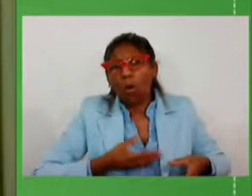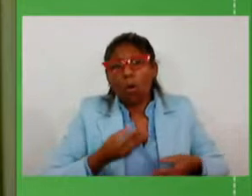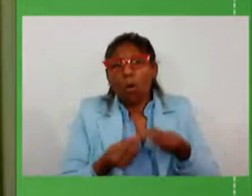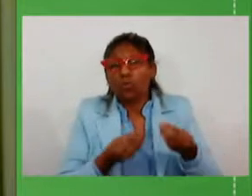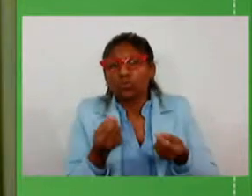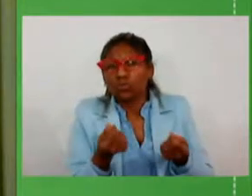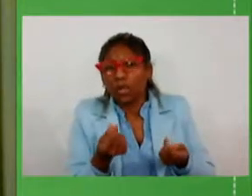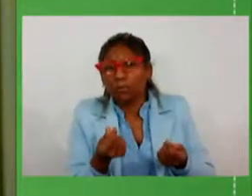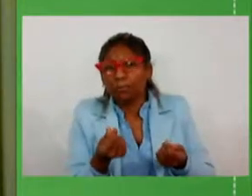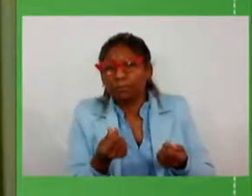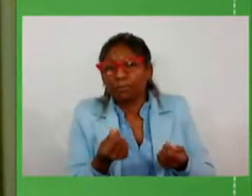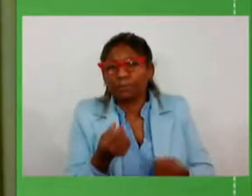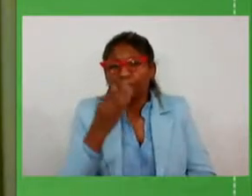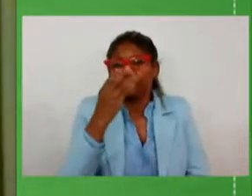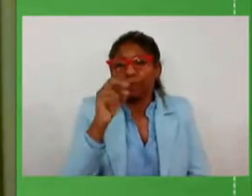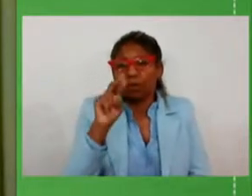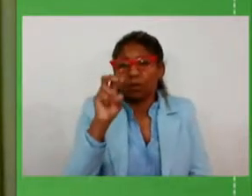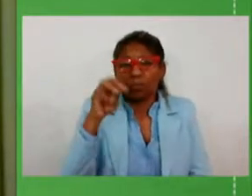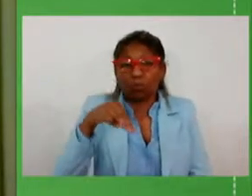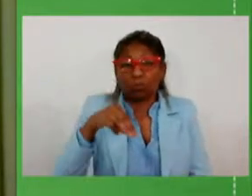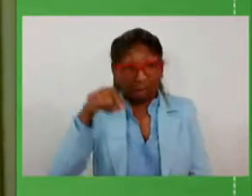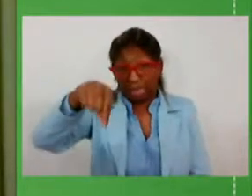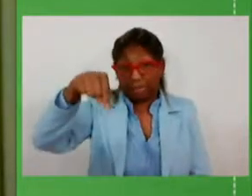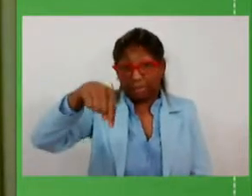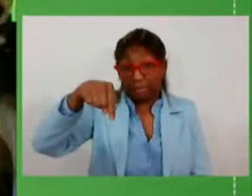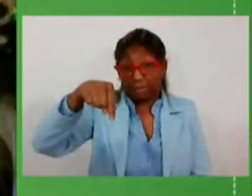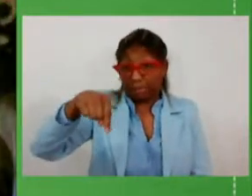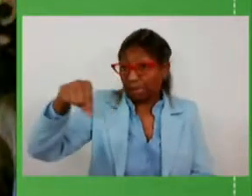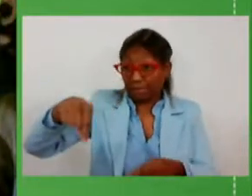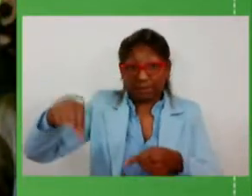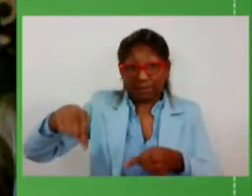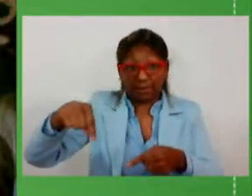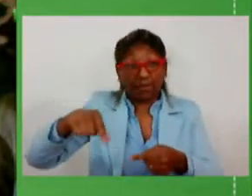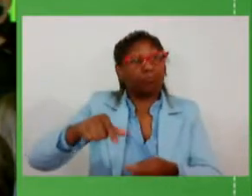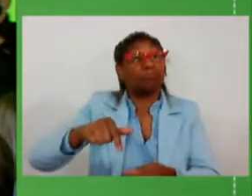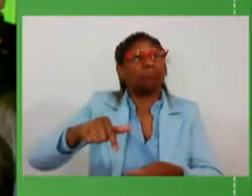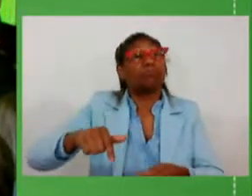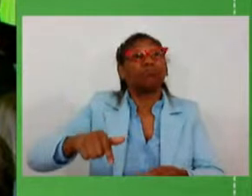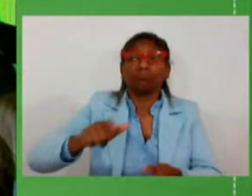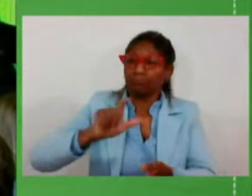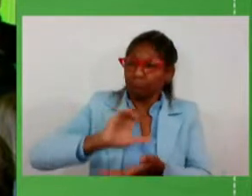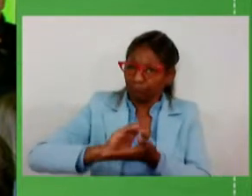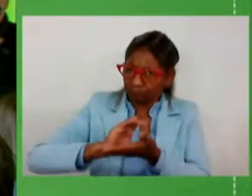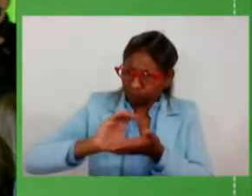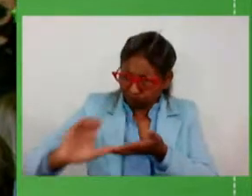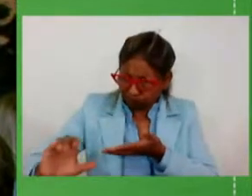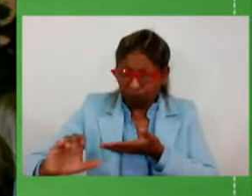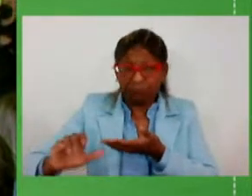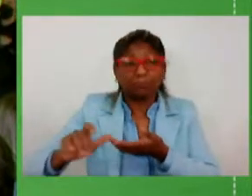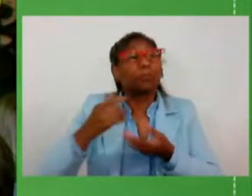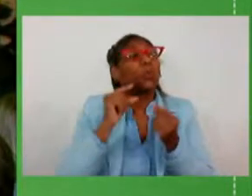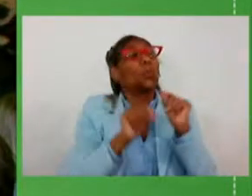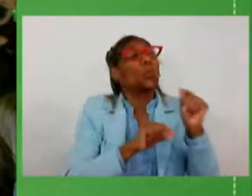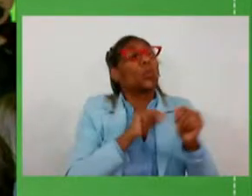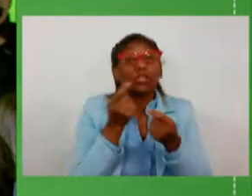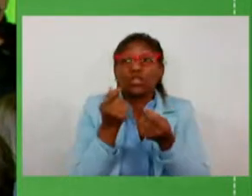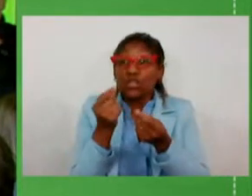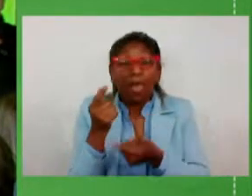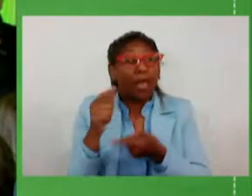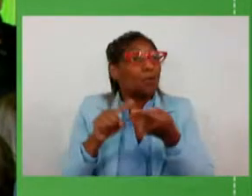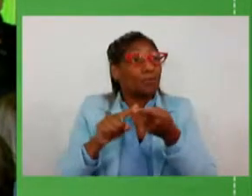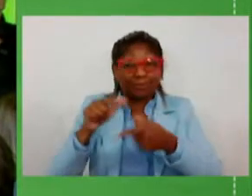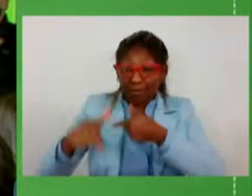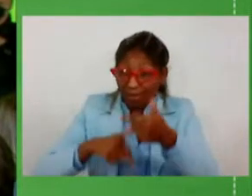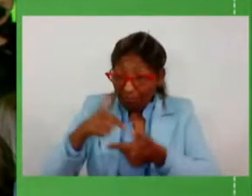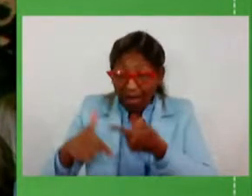está aqui onde que vai o dinheiro o dinheiro vai para o investimento para gerar mais desenvolvimento mais geração de emprego mais